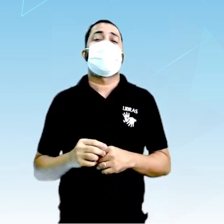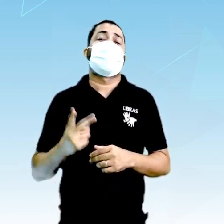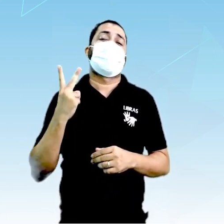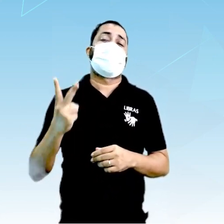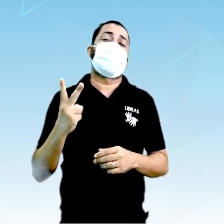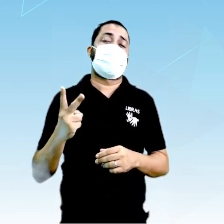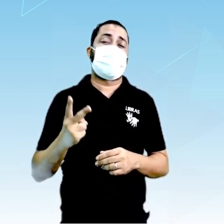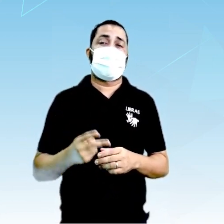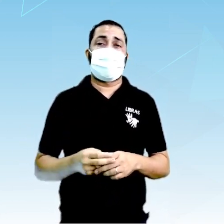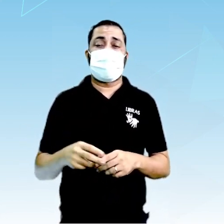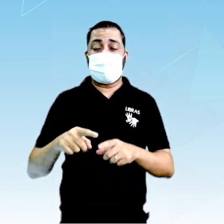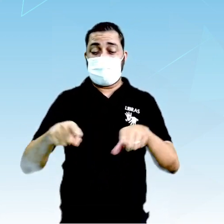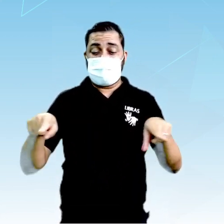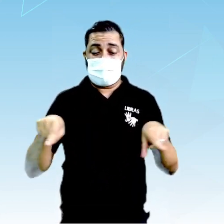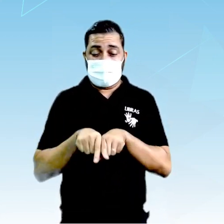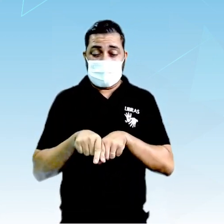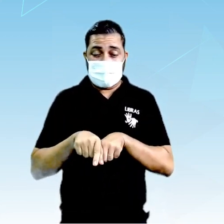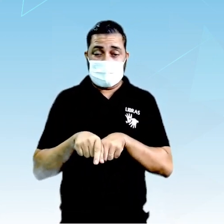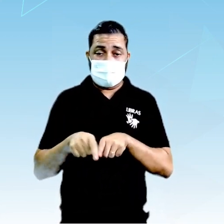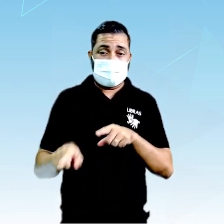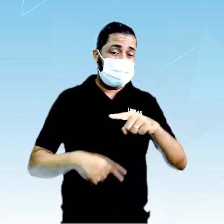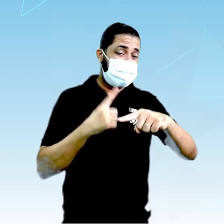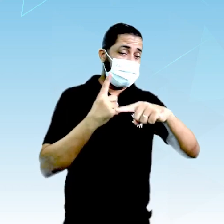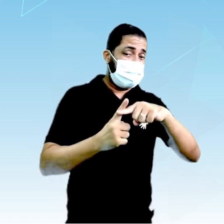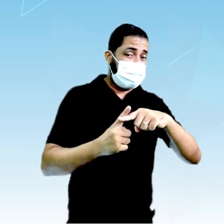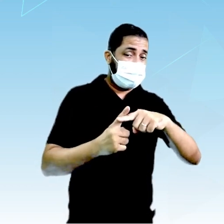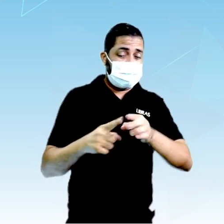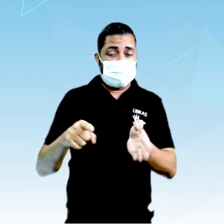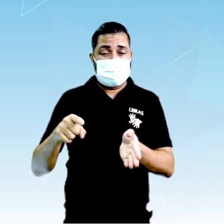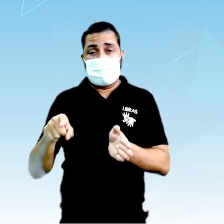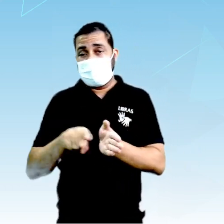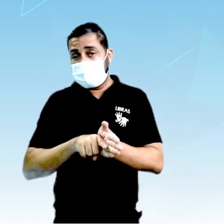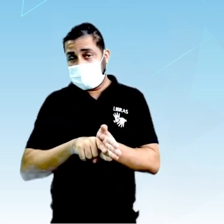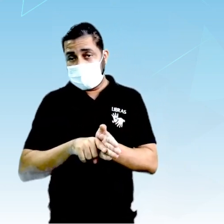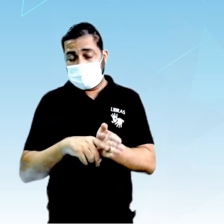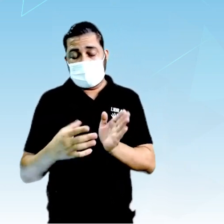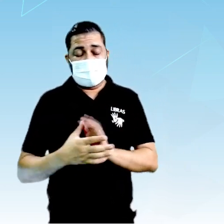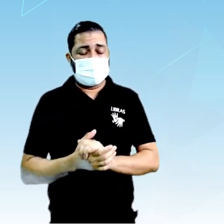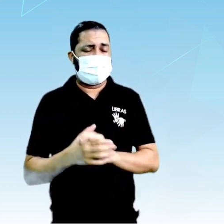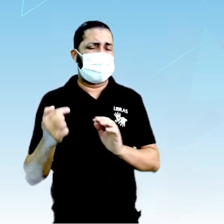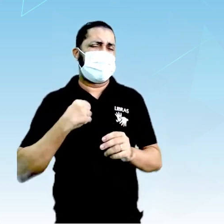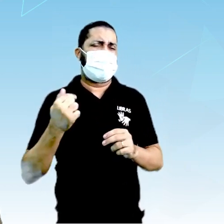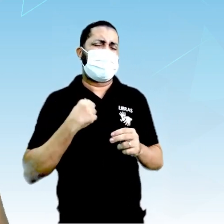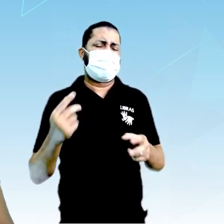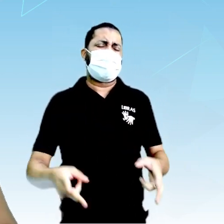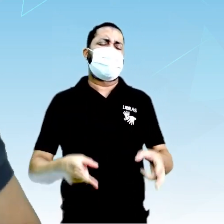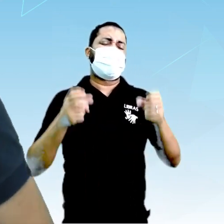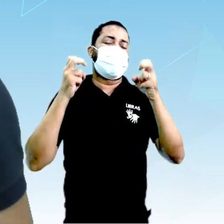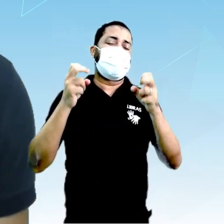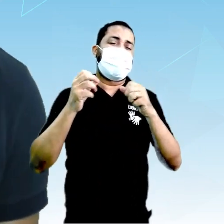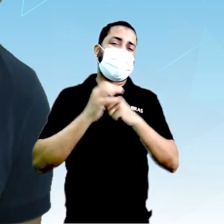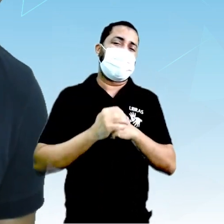duas placas, placas positivas e placas negativas, eu observo que